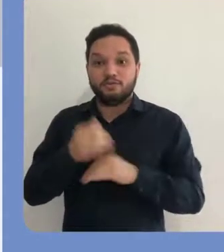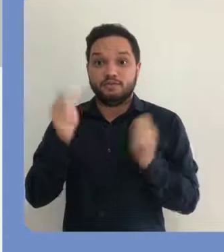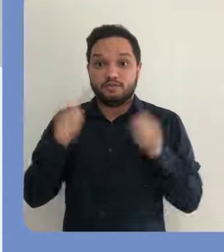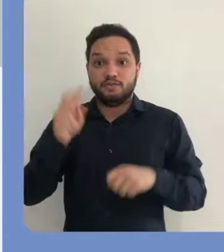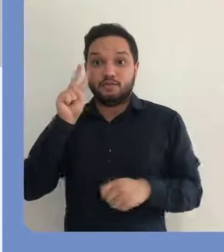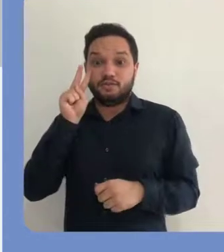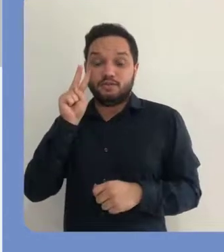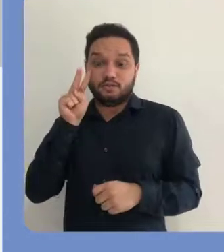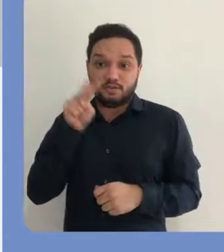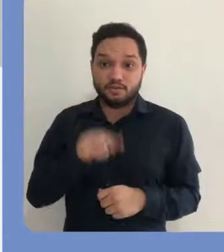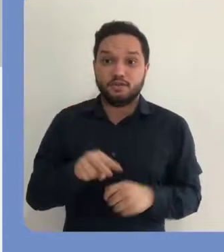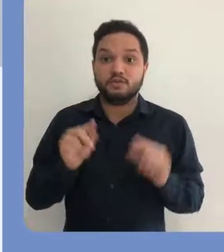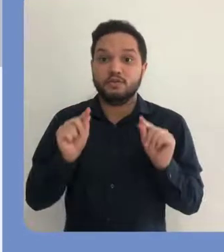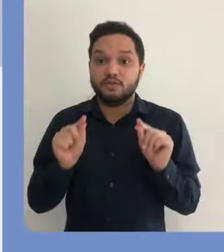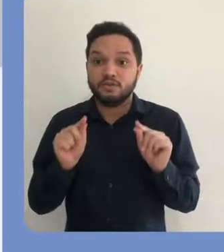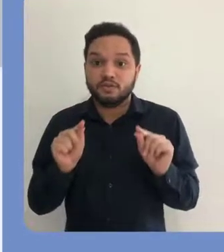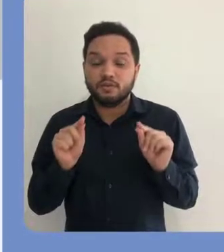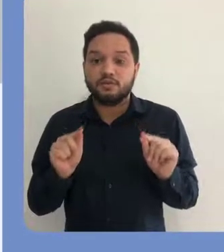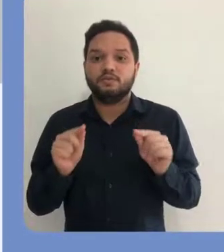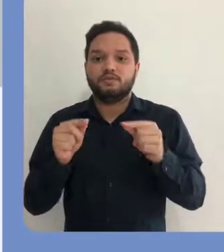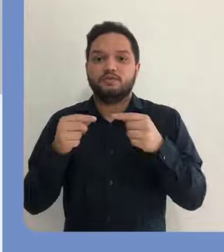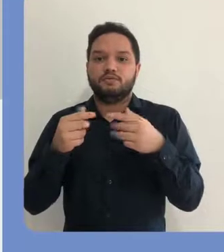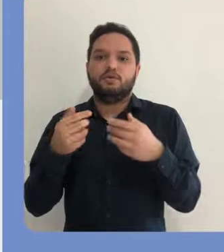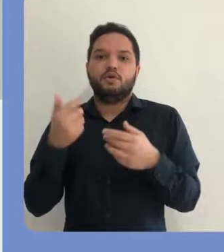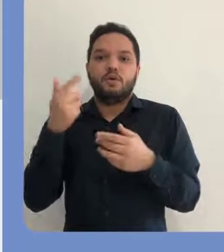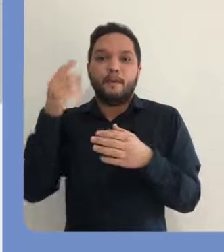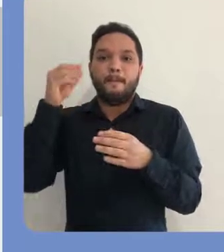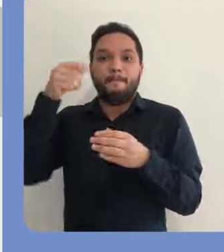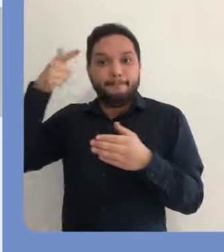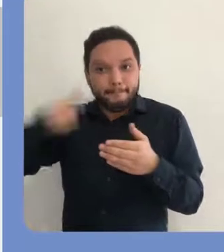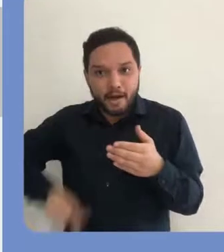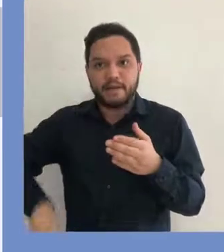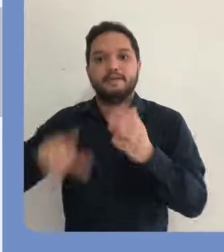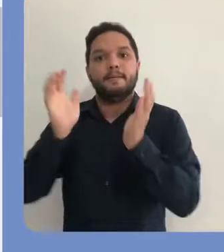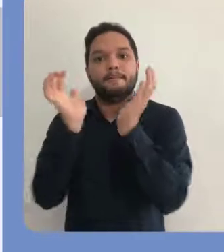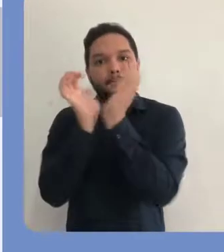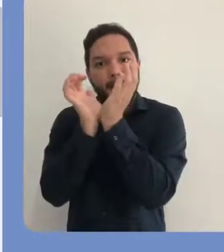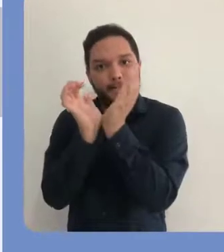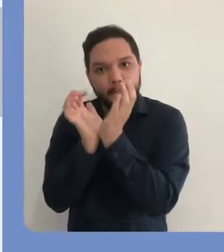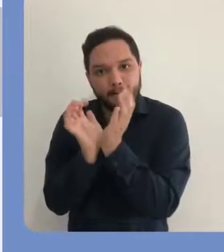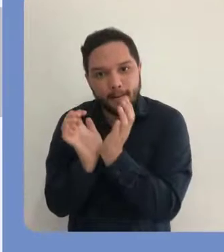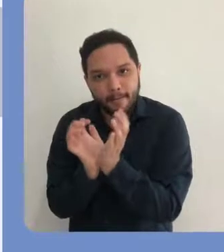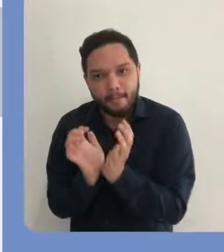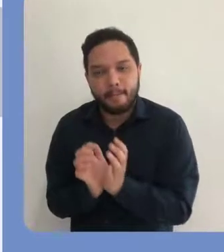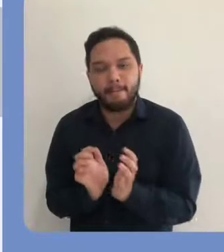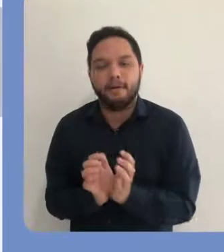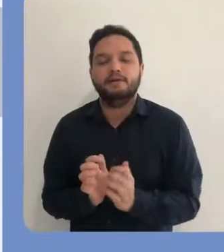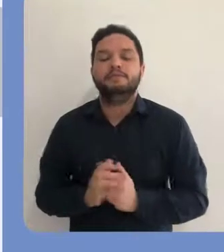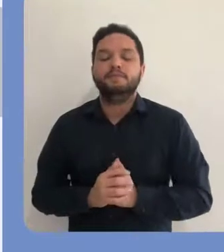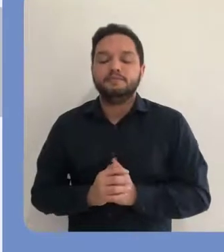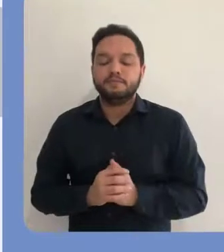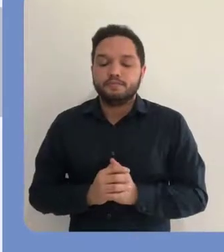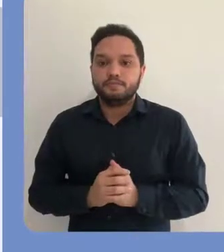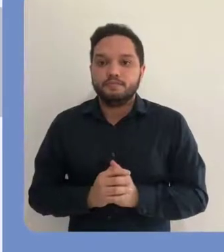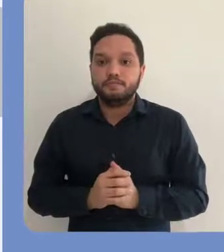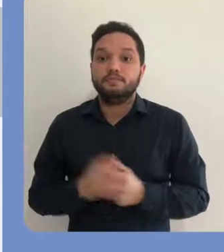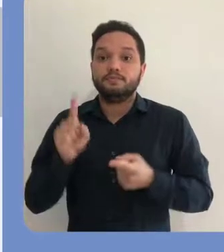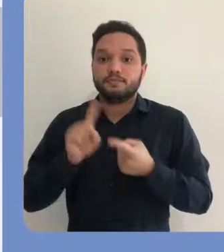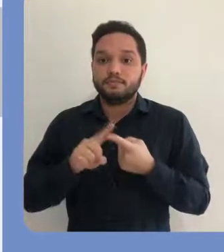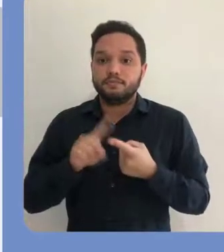Acessando a subcomunidade Campus Florianópolis, então, nós enxergamos ainda a distribuição de outras